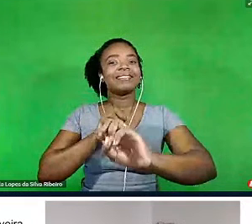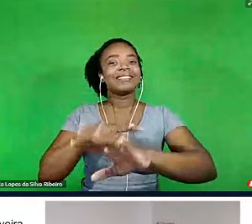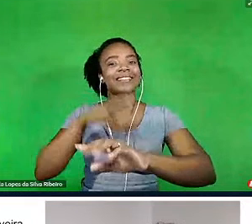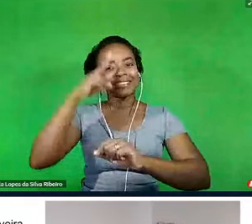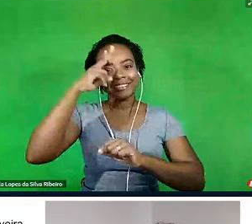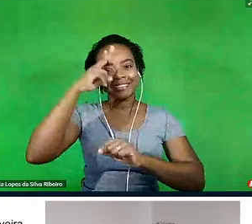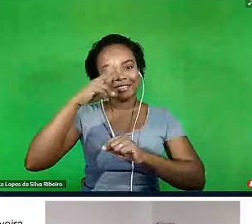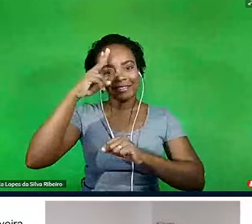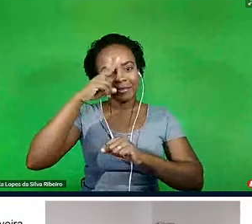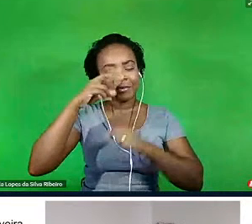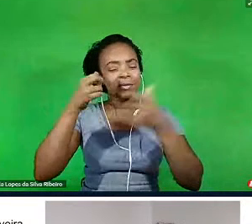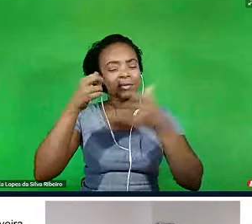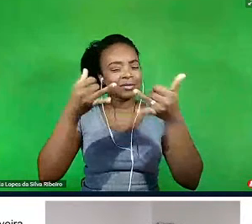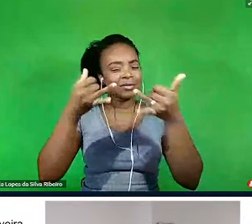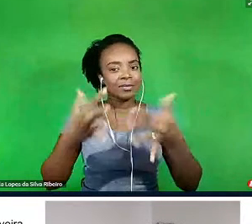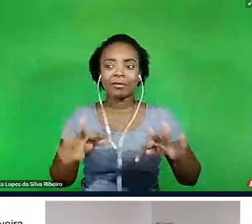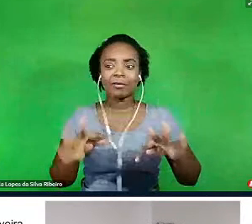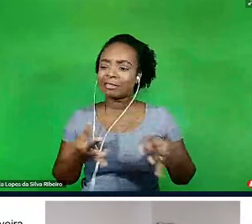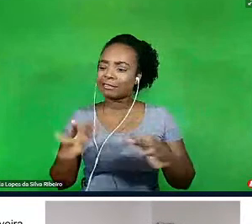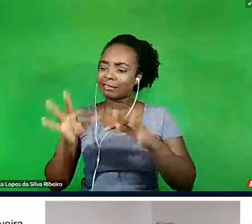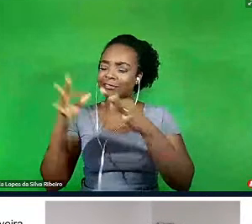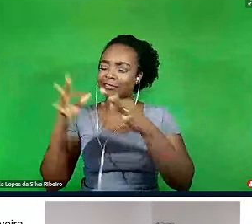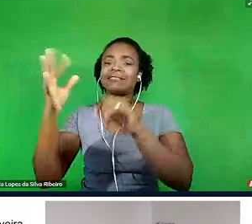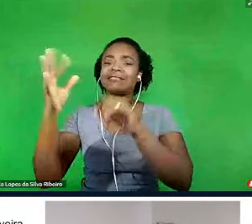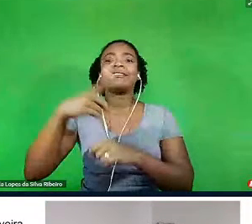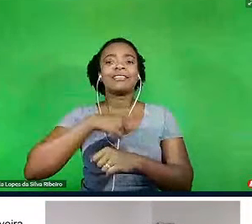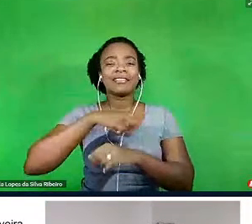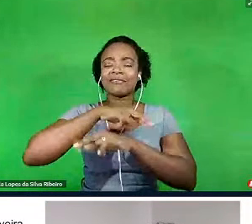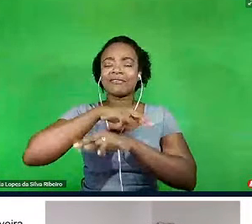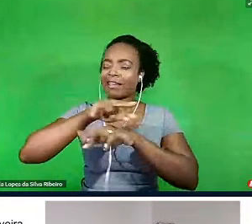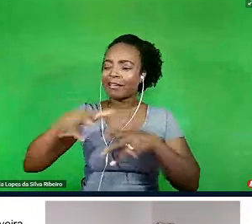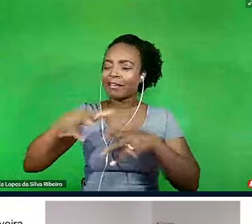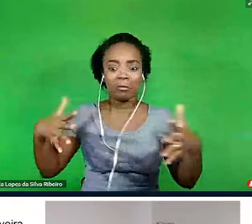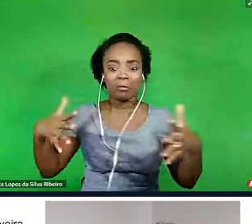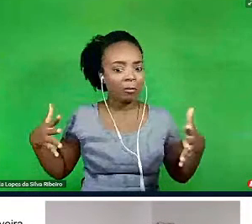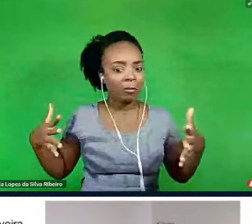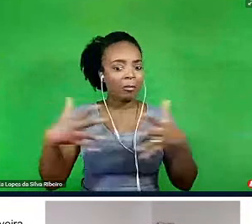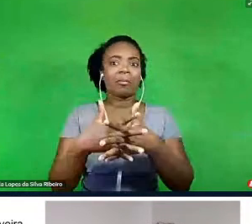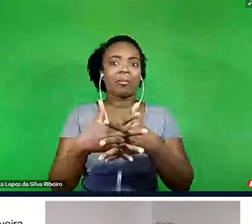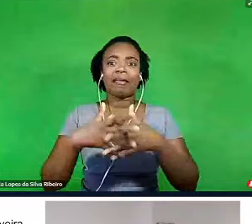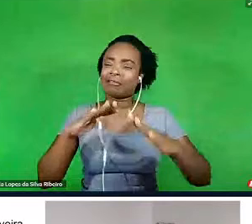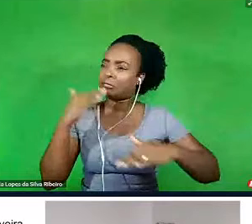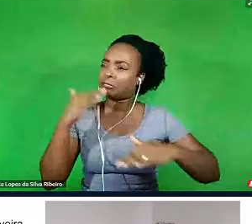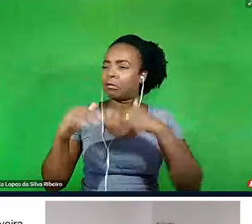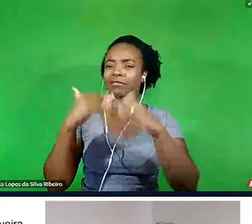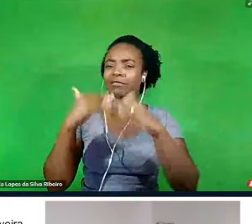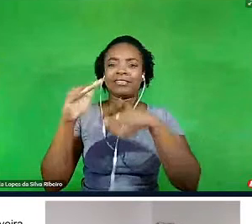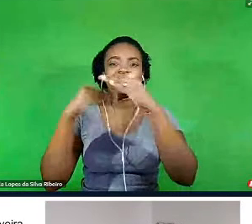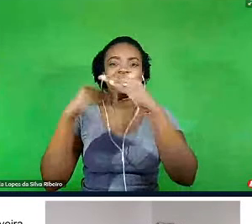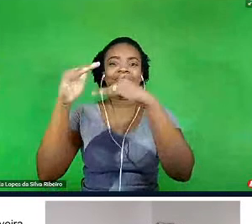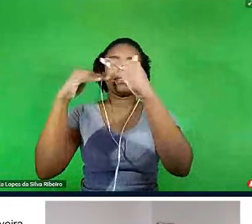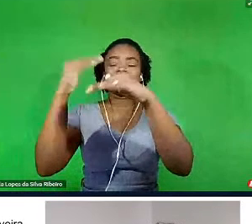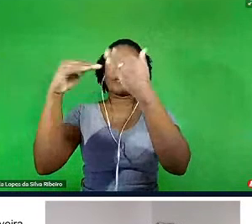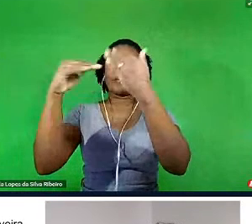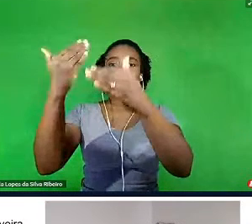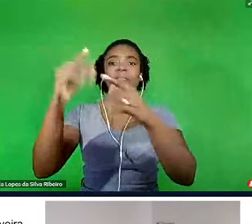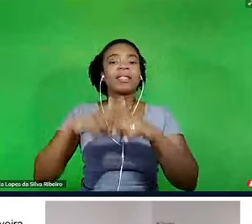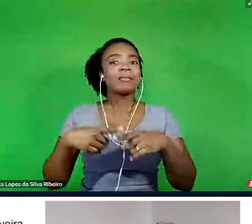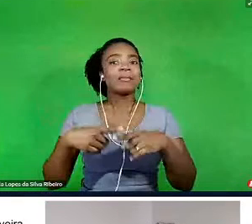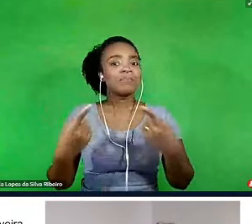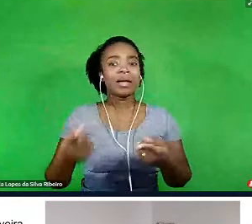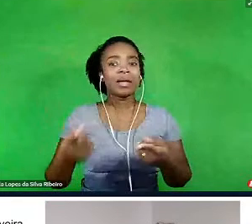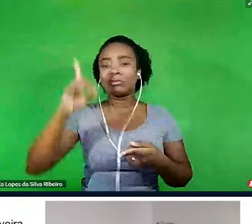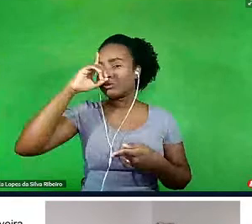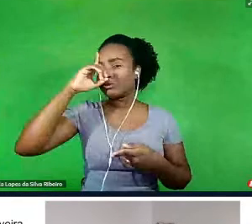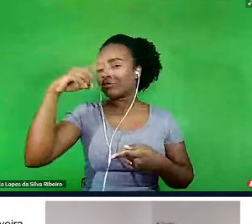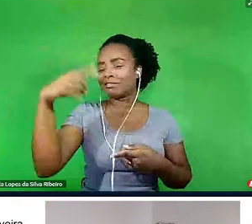tecnologias que são extremamente complexas e avançadas e que elas são tão comuns no nosso dia